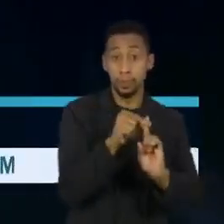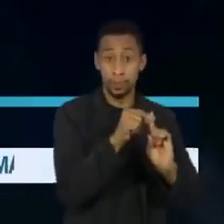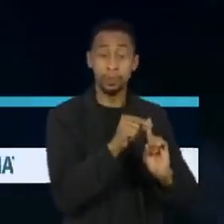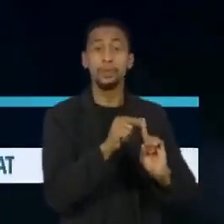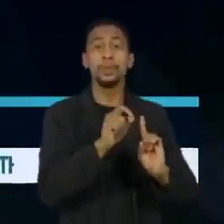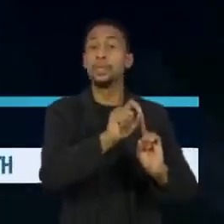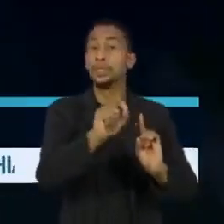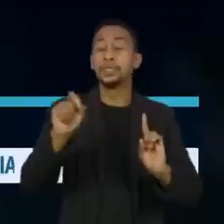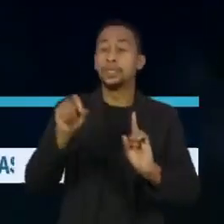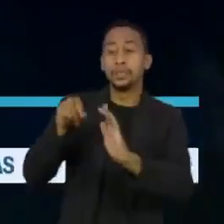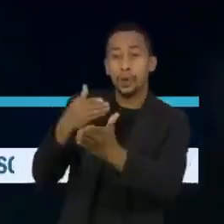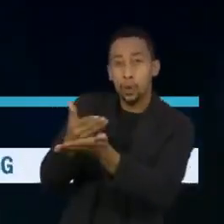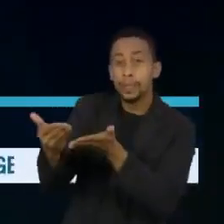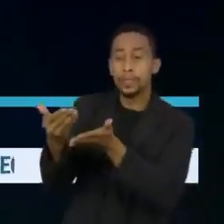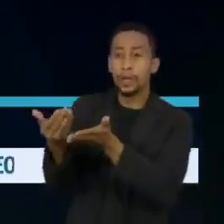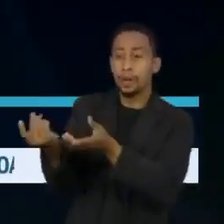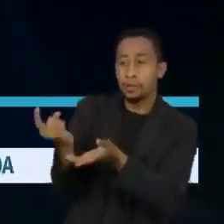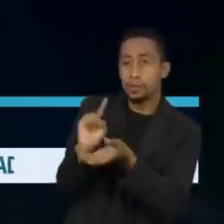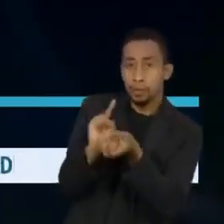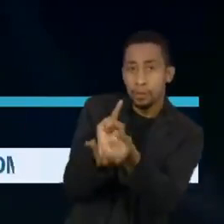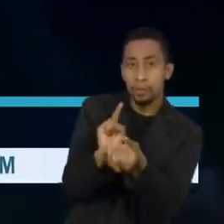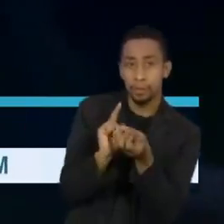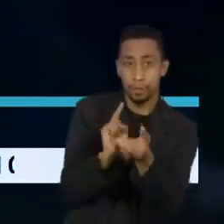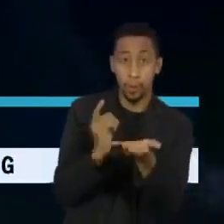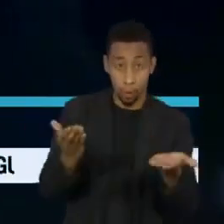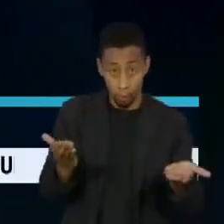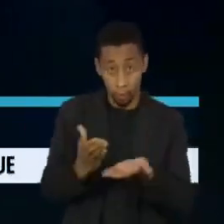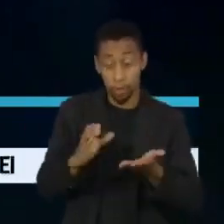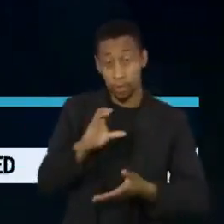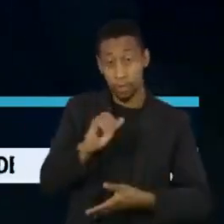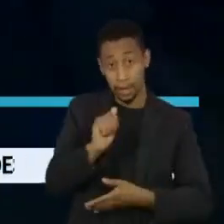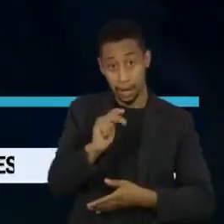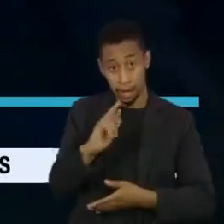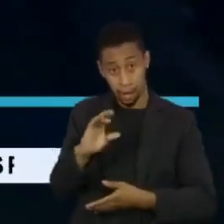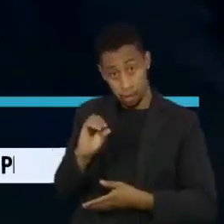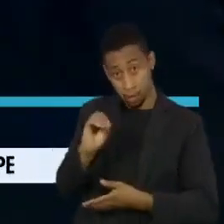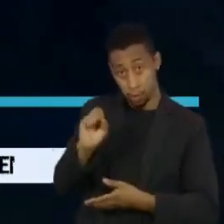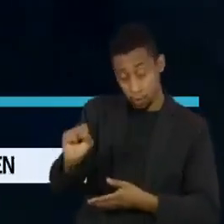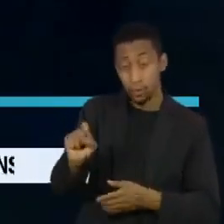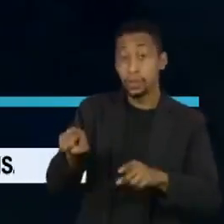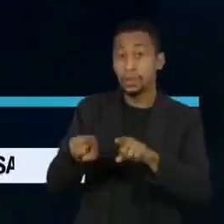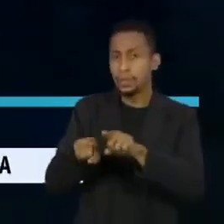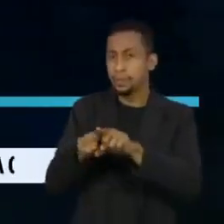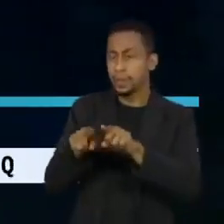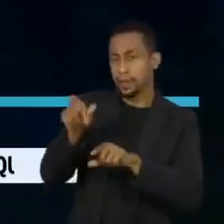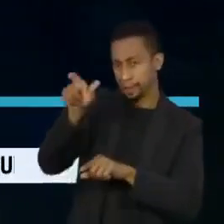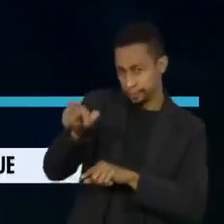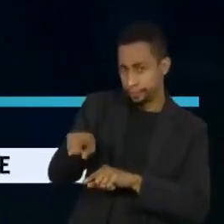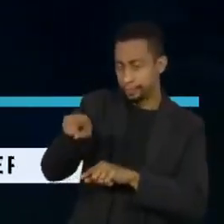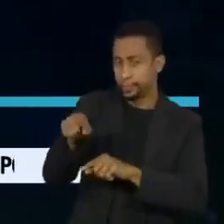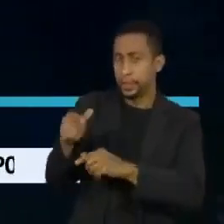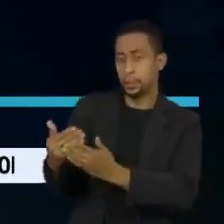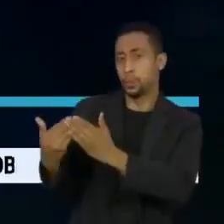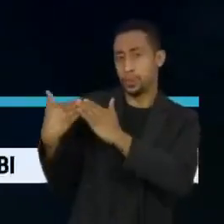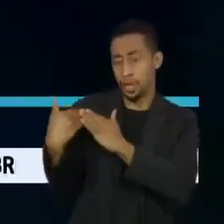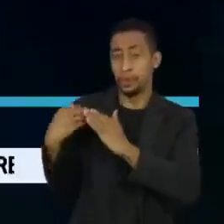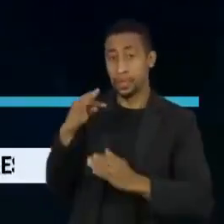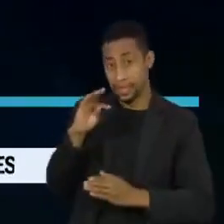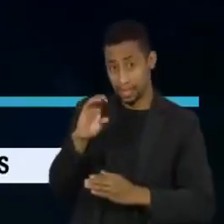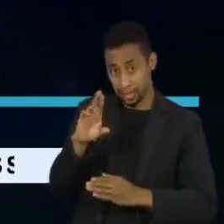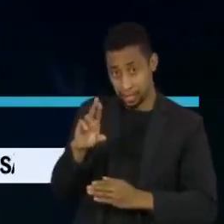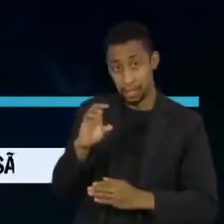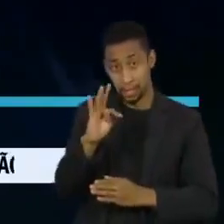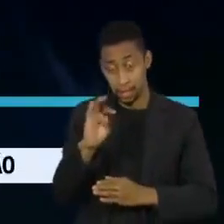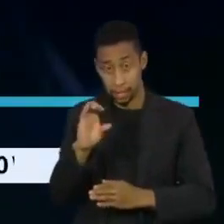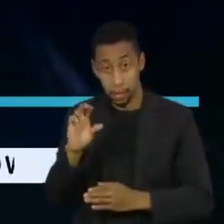investigados. Hoje, os depoimentos com o empresário Carlos Wieser e com o auditor afastado do Tribunal de Contas da União foram suspensas.